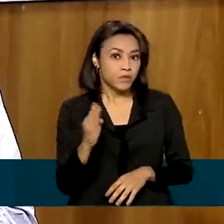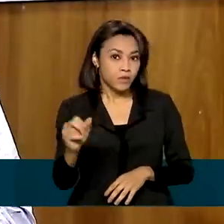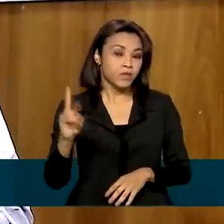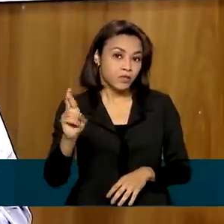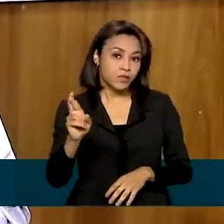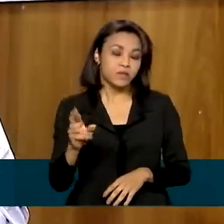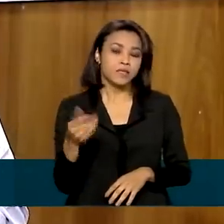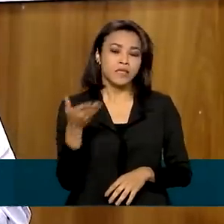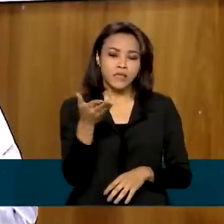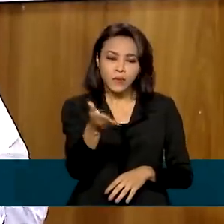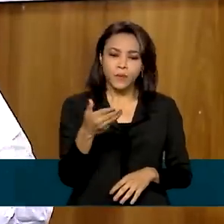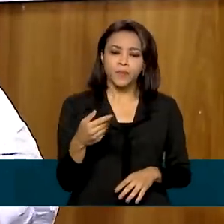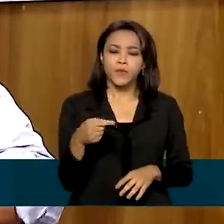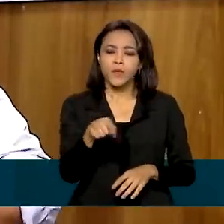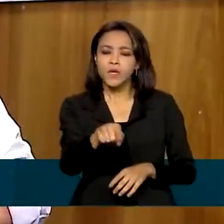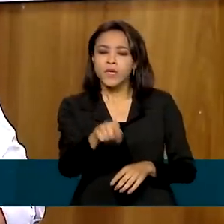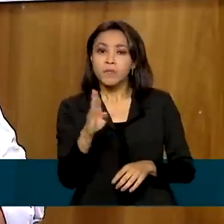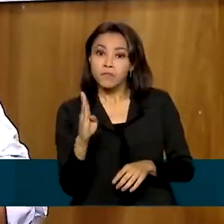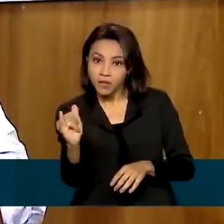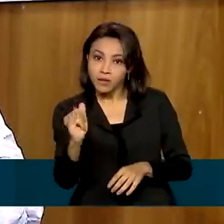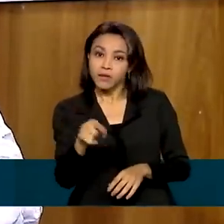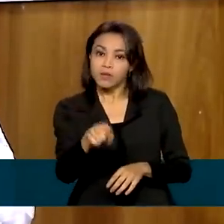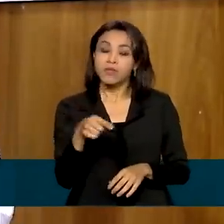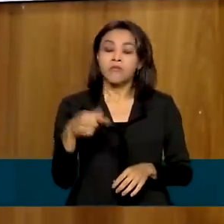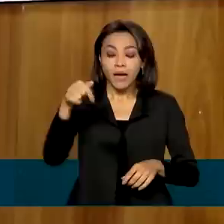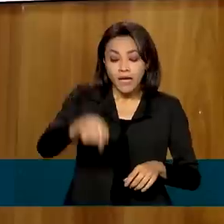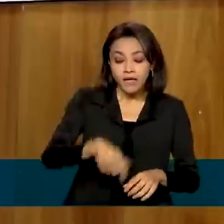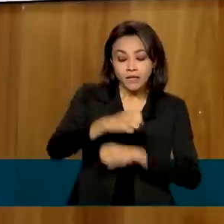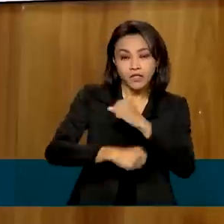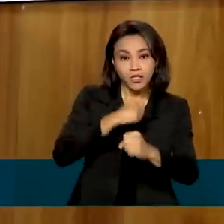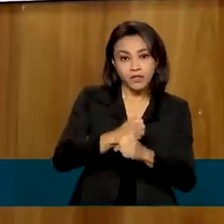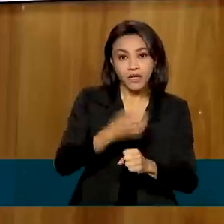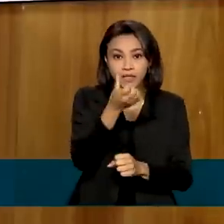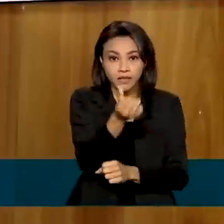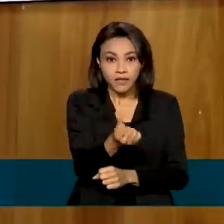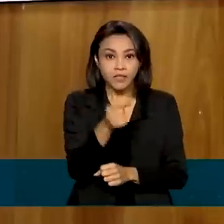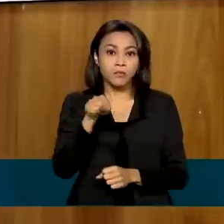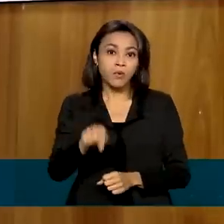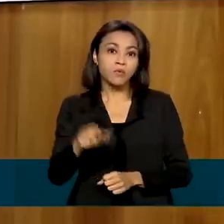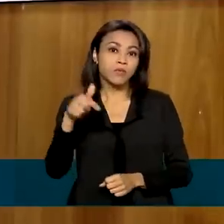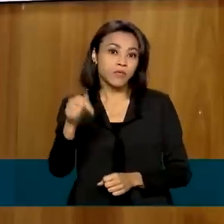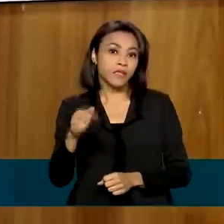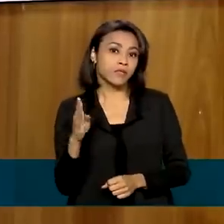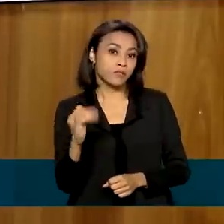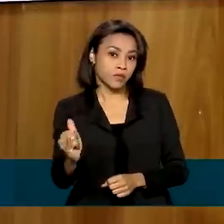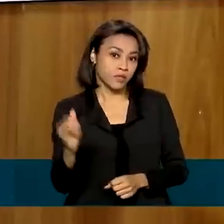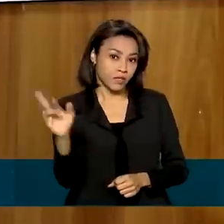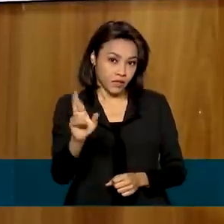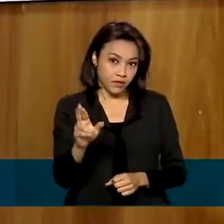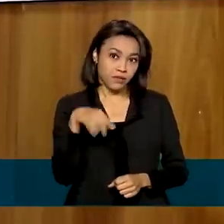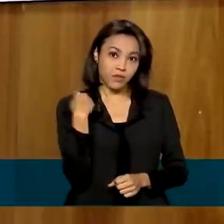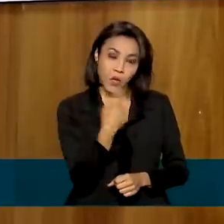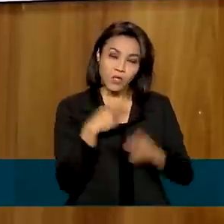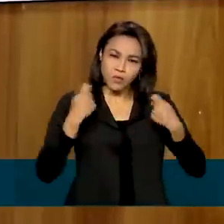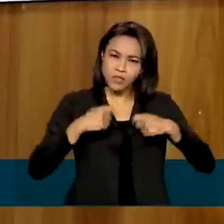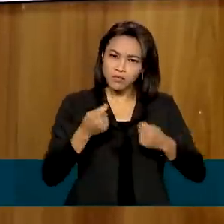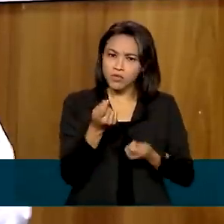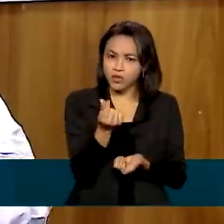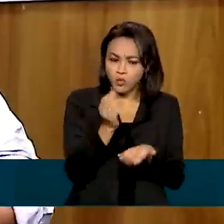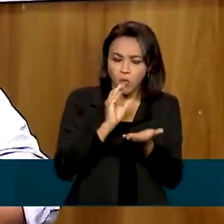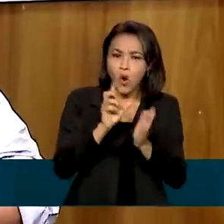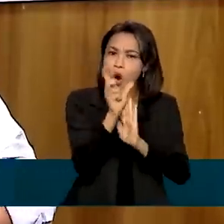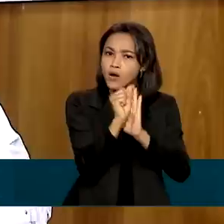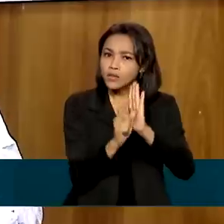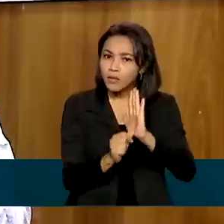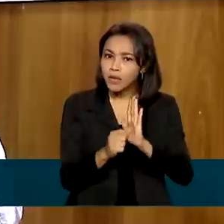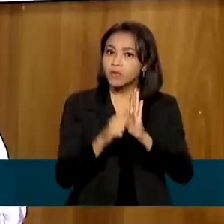do Ministério da Infraestrutura para todos os ativos para este ano é 6,7 bilhões de reais. Nós estamos falando de um orçamento anual do